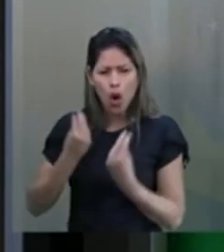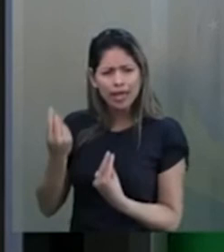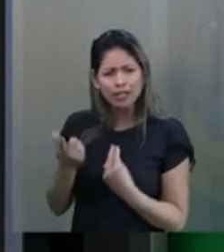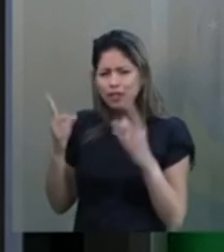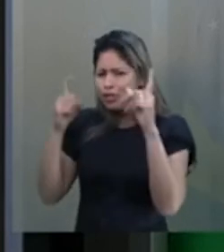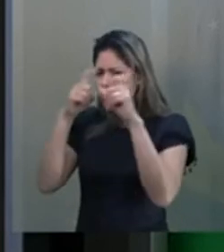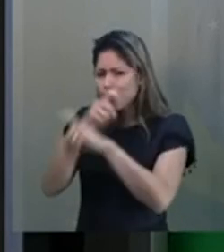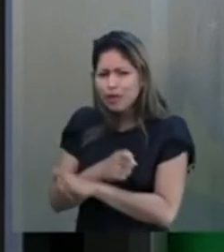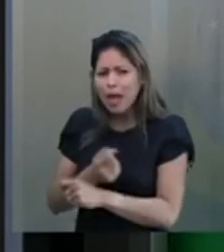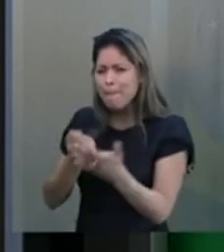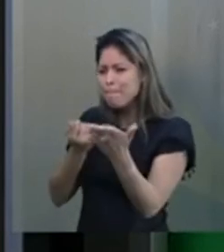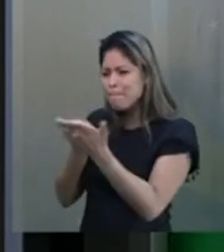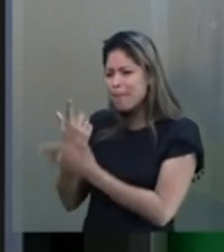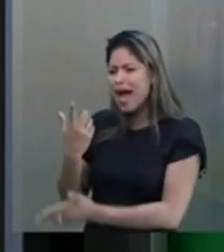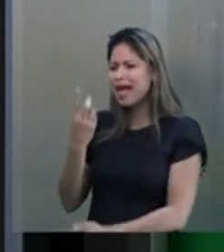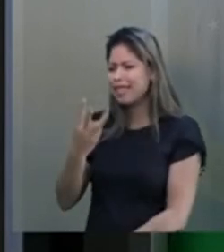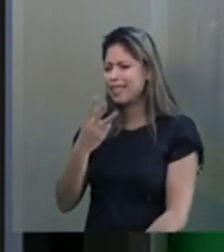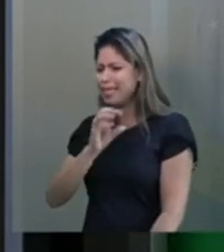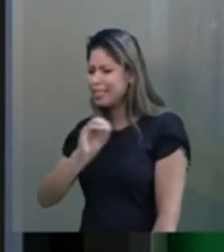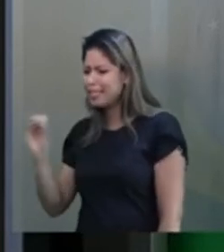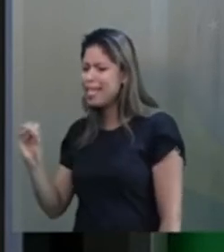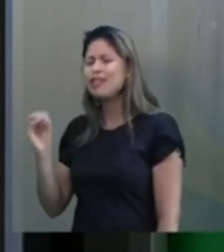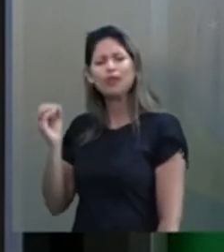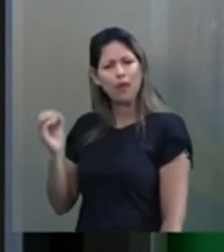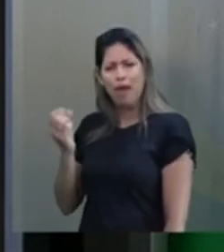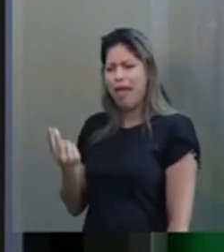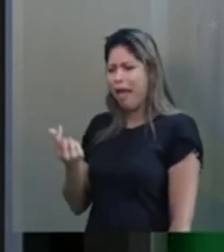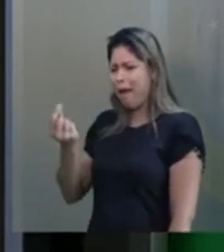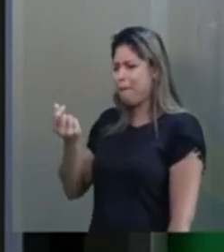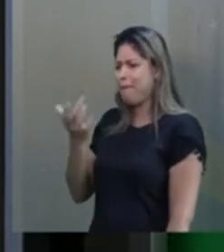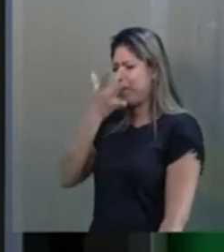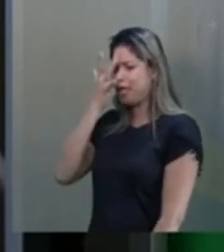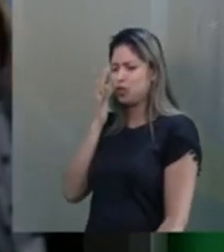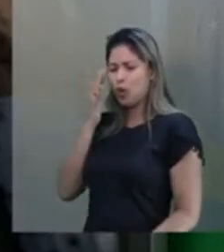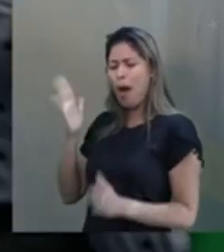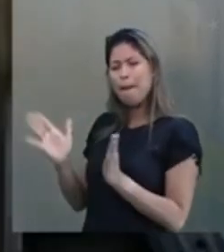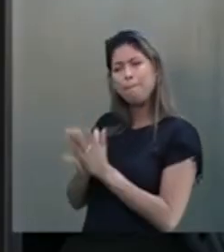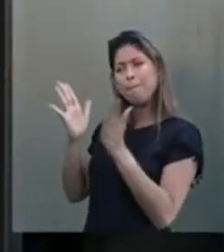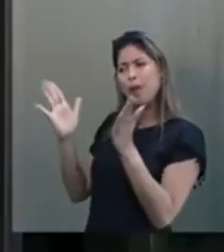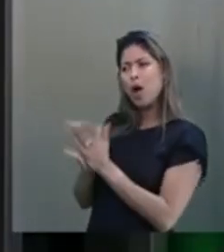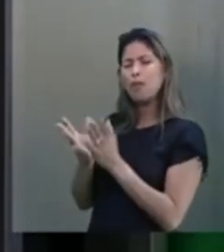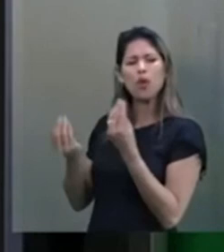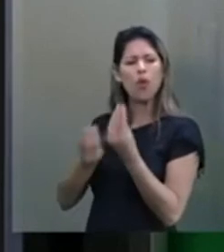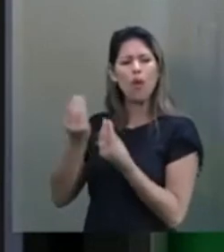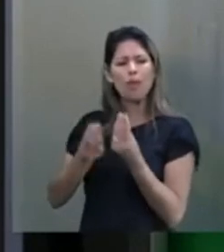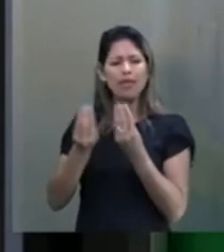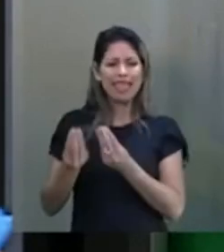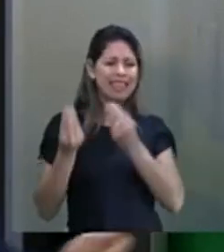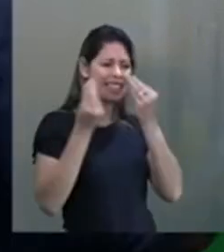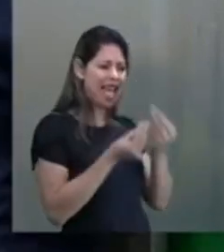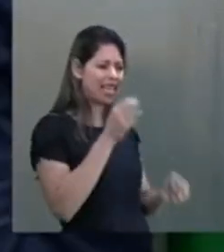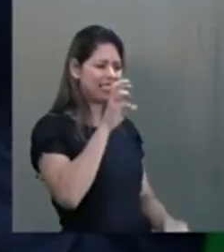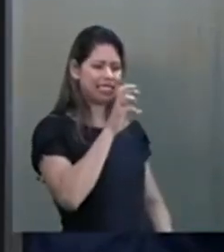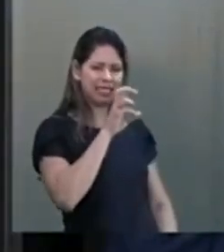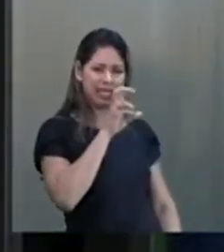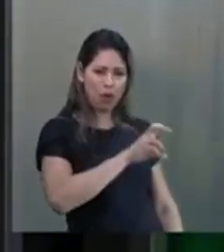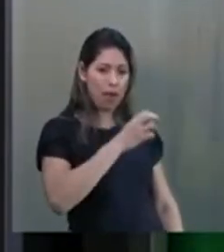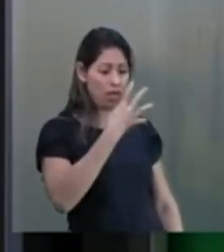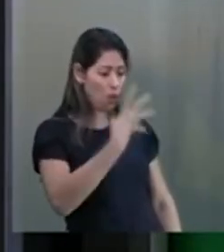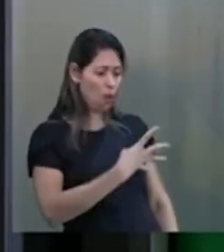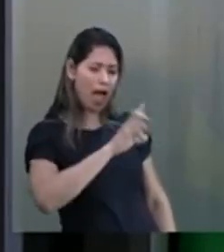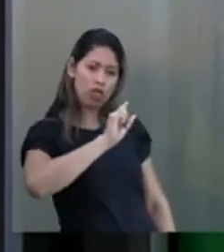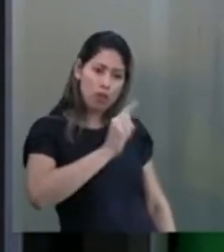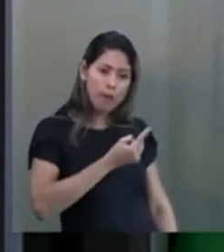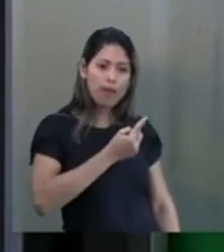para os mais pobres e a gente vai dar um aumento para o Ministério Público e para o Judiciário de 54 mil reais. E esse aumento eu estou falando da base,